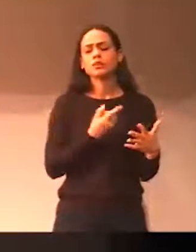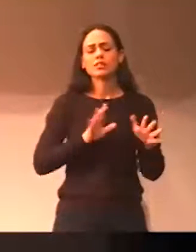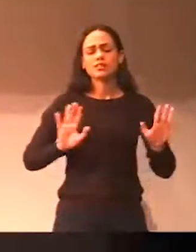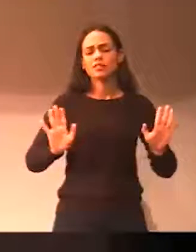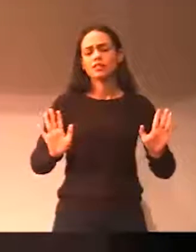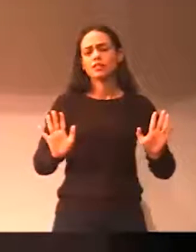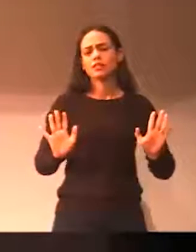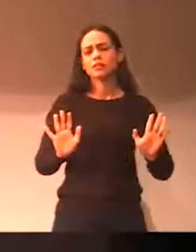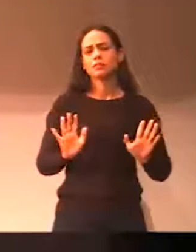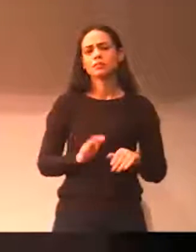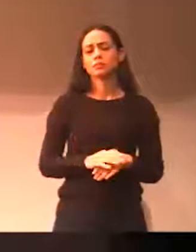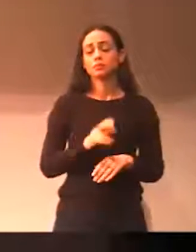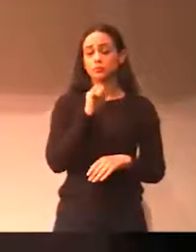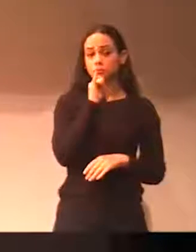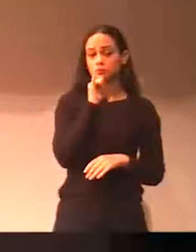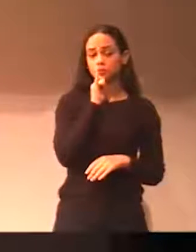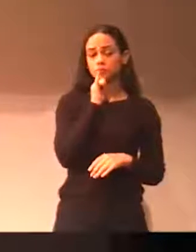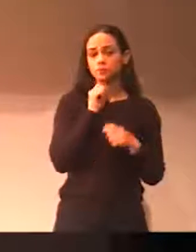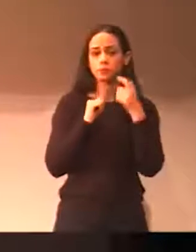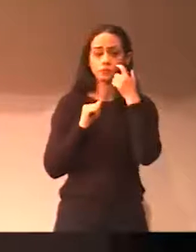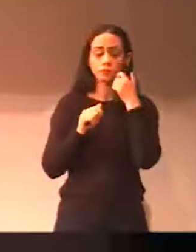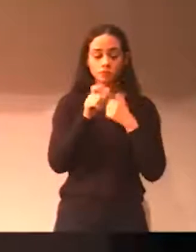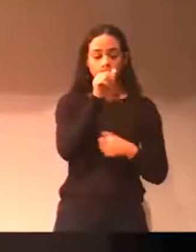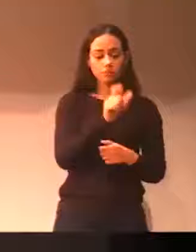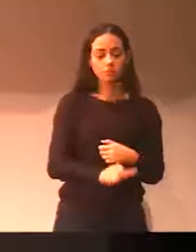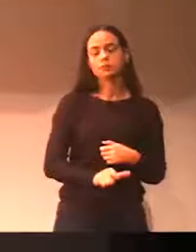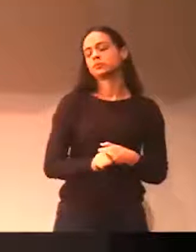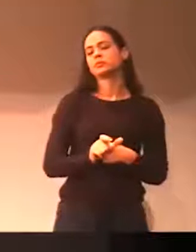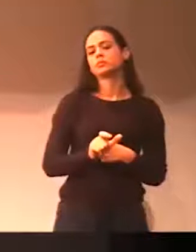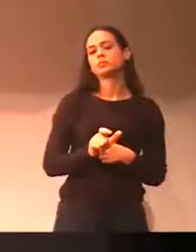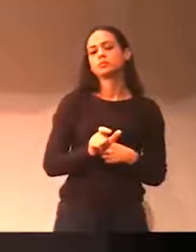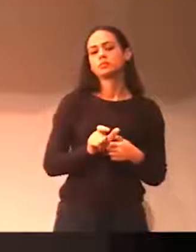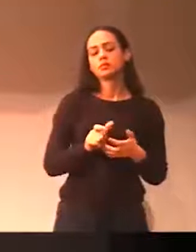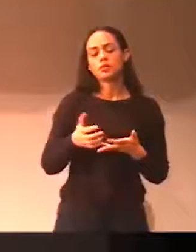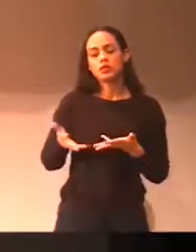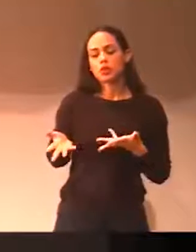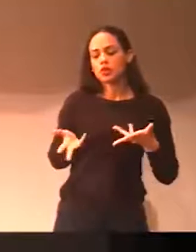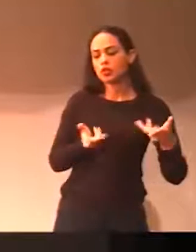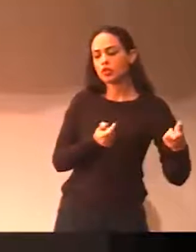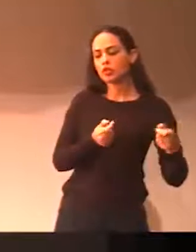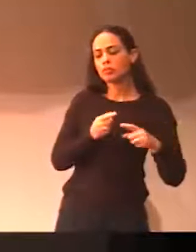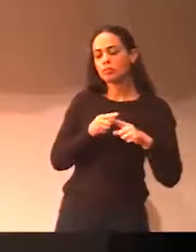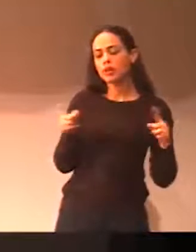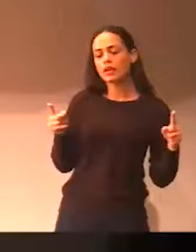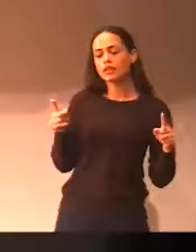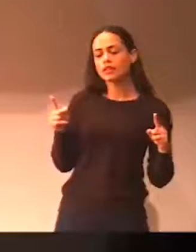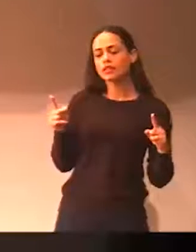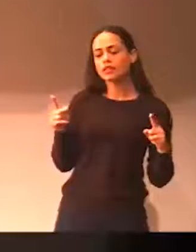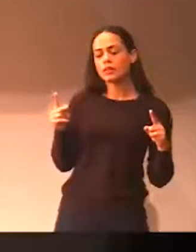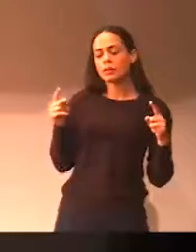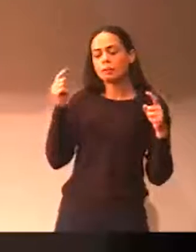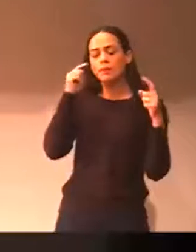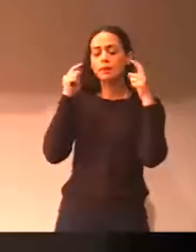Porque se aquele que te fala, te faz um convite para pensar, não pense igual em você, a gente corre o risco de não aceitar o que ele fala. Então, bem